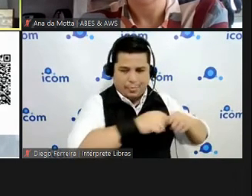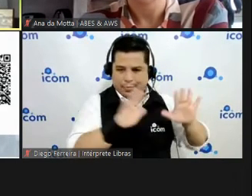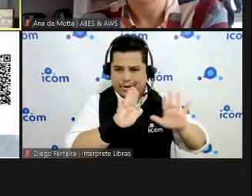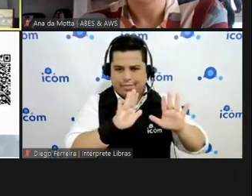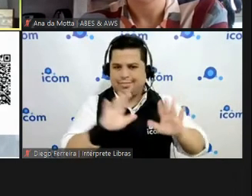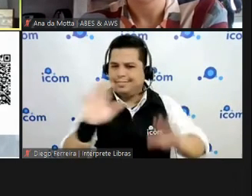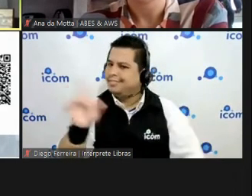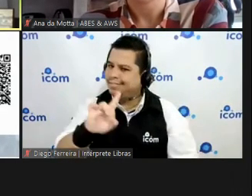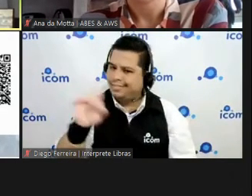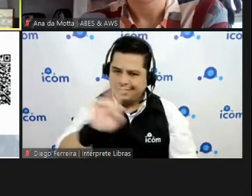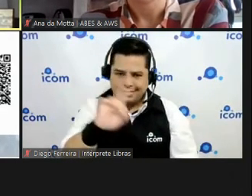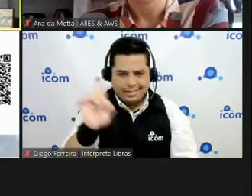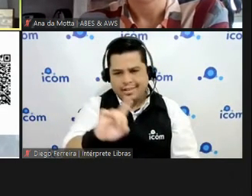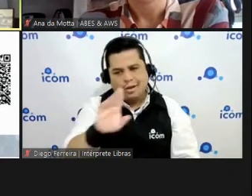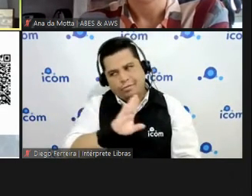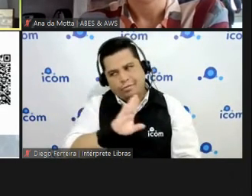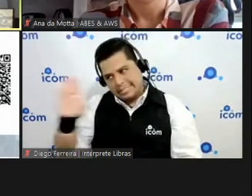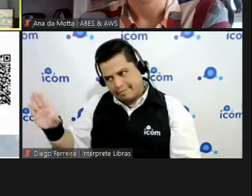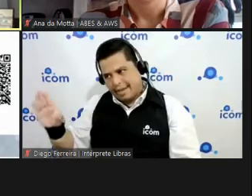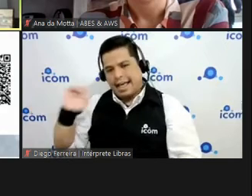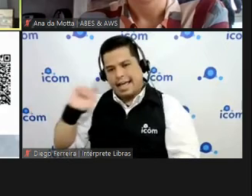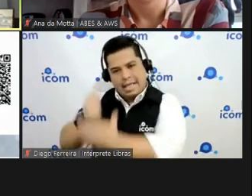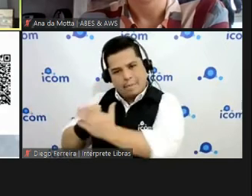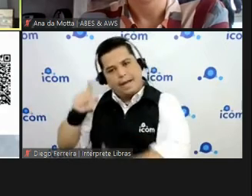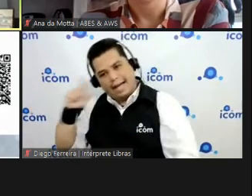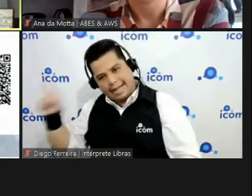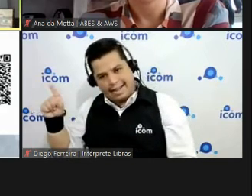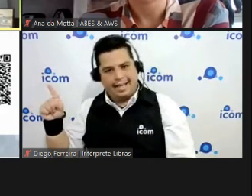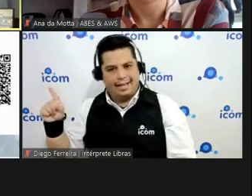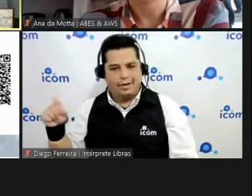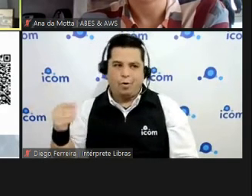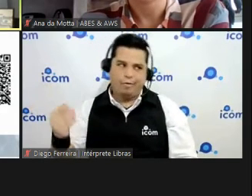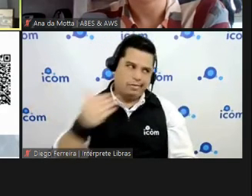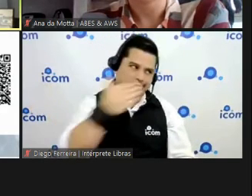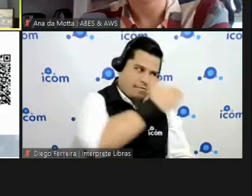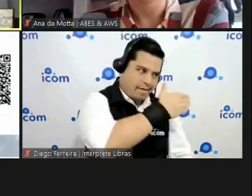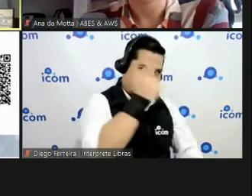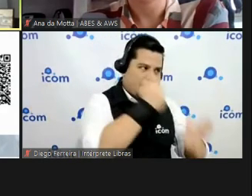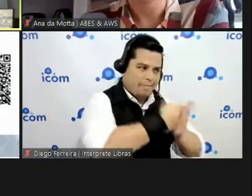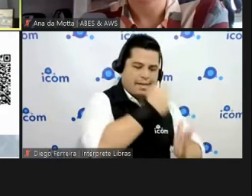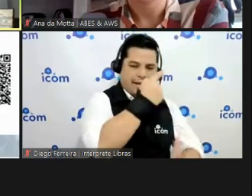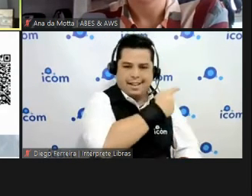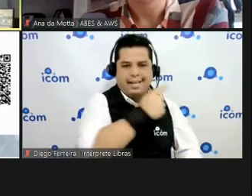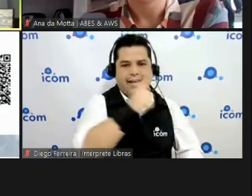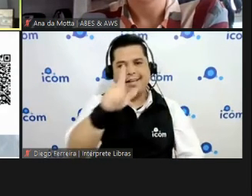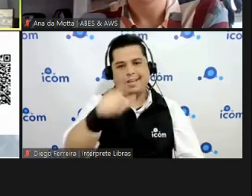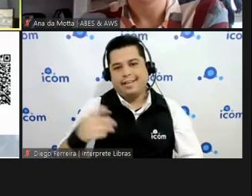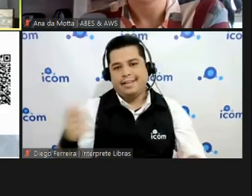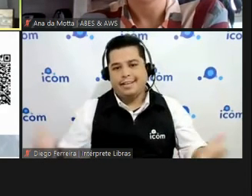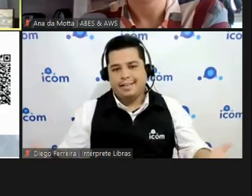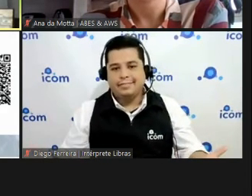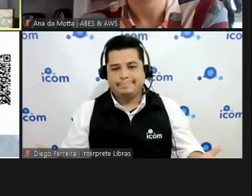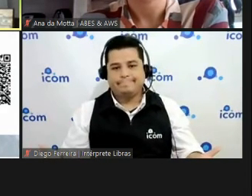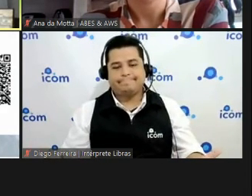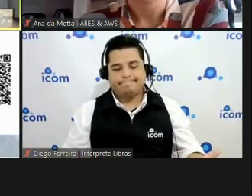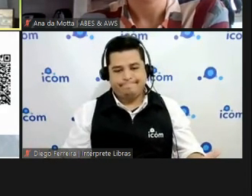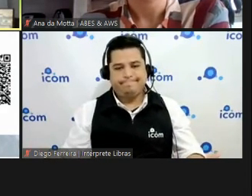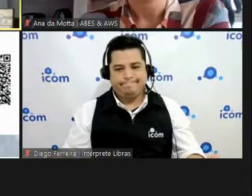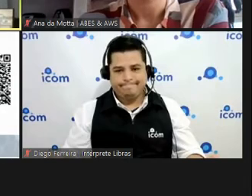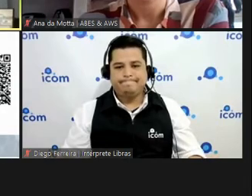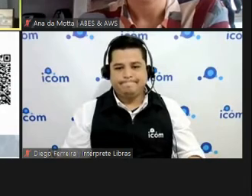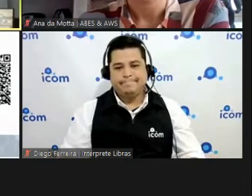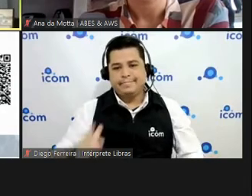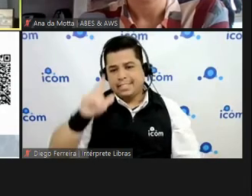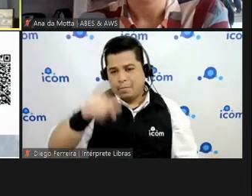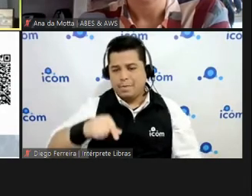nem é um pagamento direcionado quando a paga por esse serviço nem é um pagamento direcionado à administração é um pagamento por terceiro também então essa é